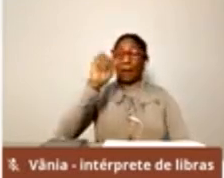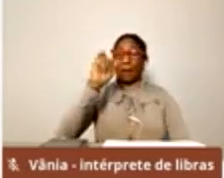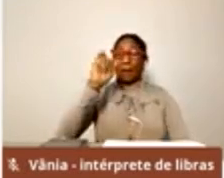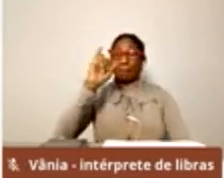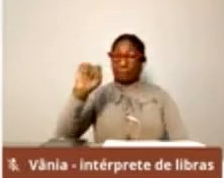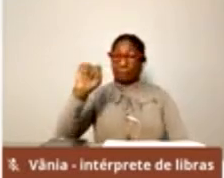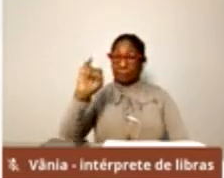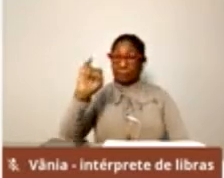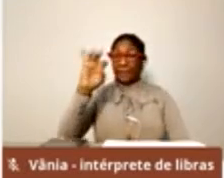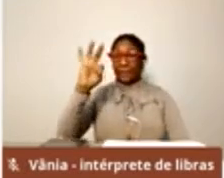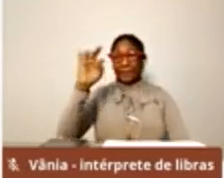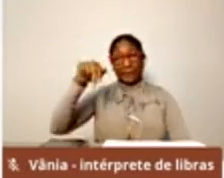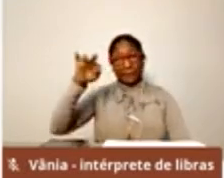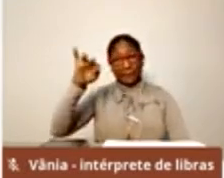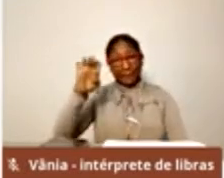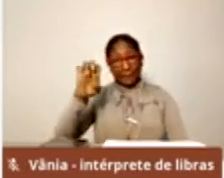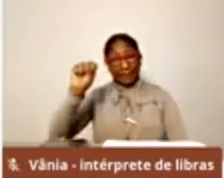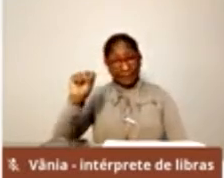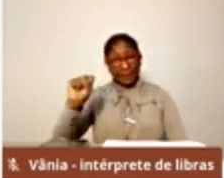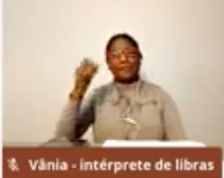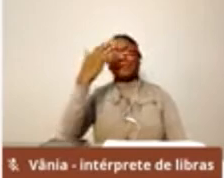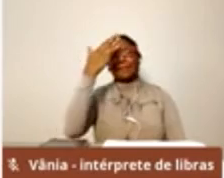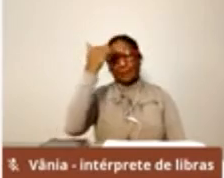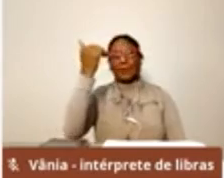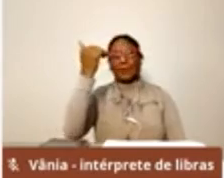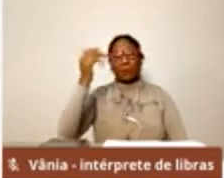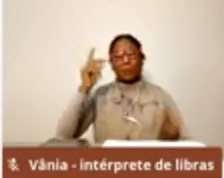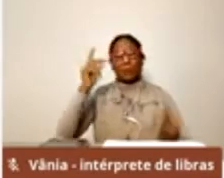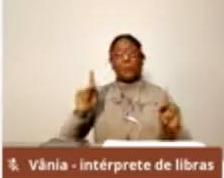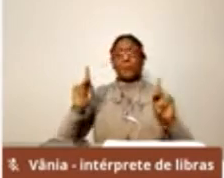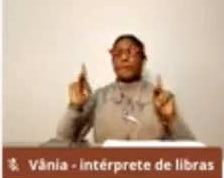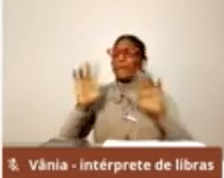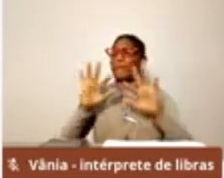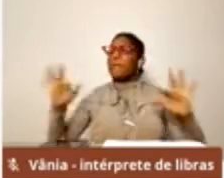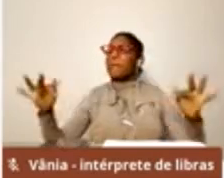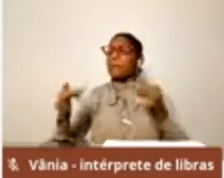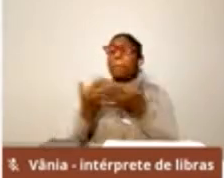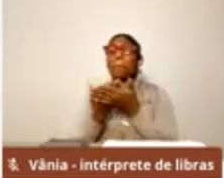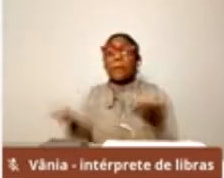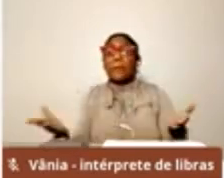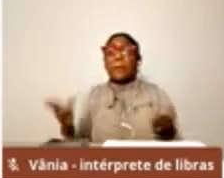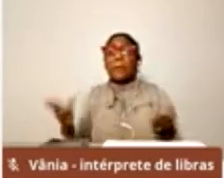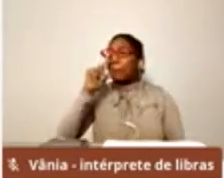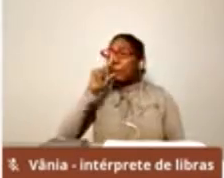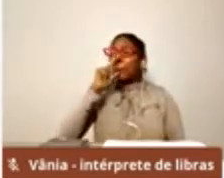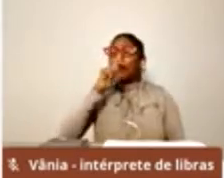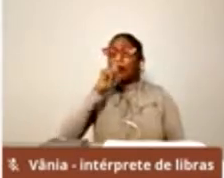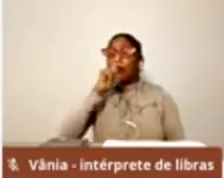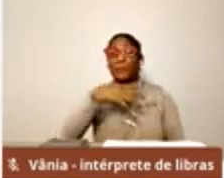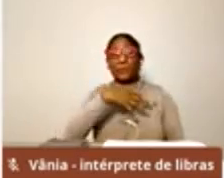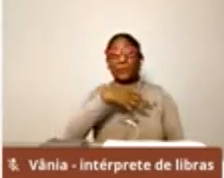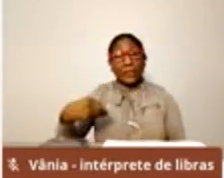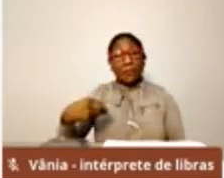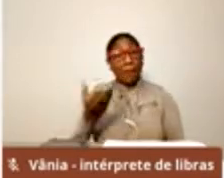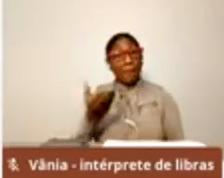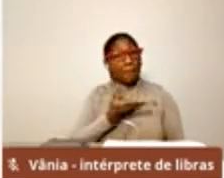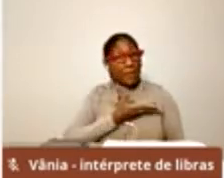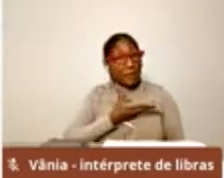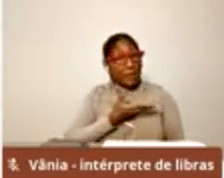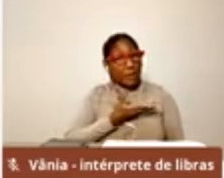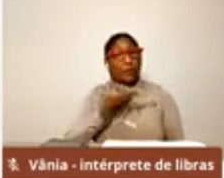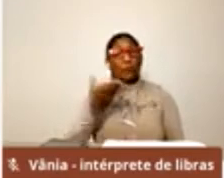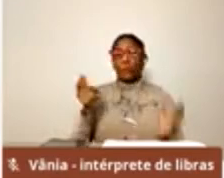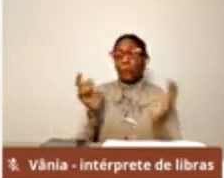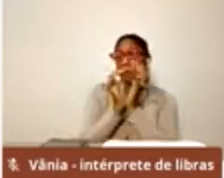que perderam essas mil mães, pais, filhos, amigos, colegas de trabalho,